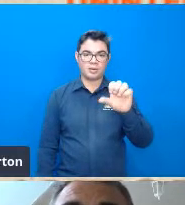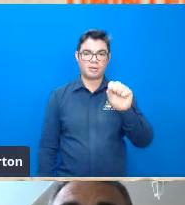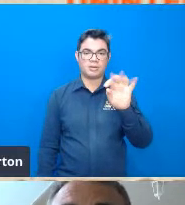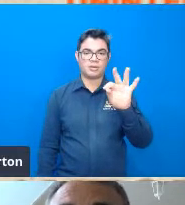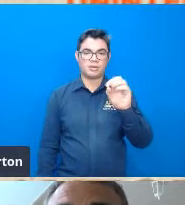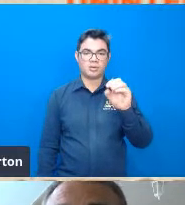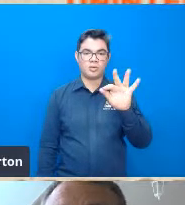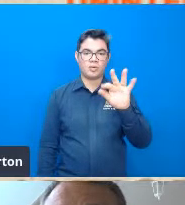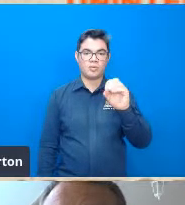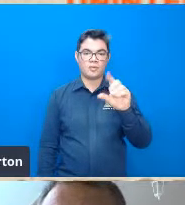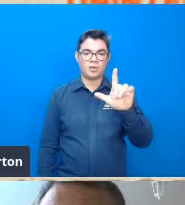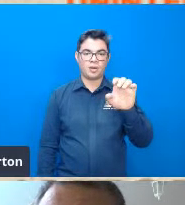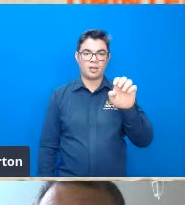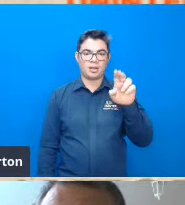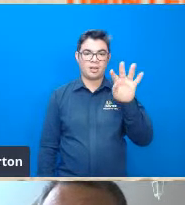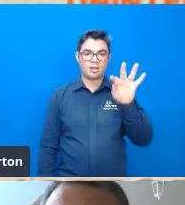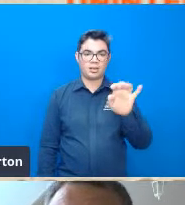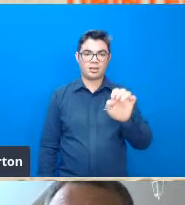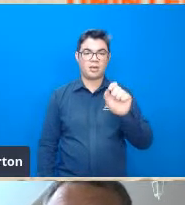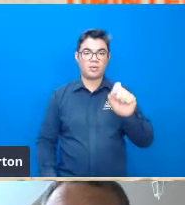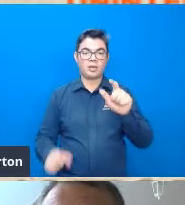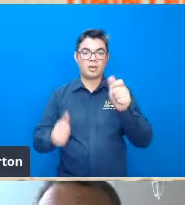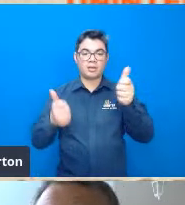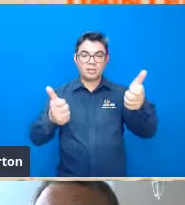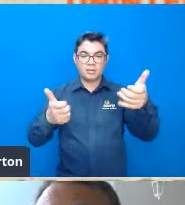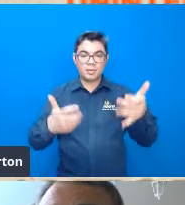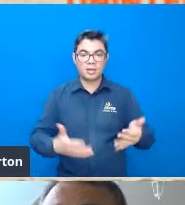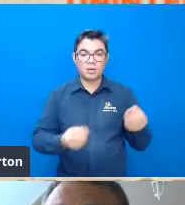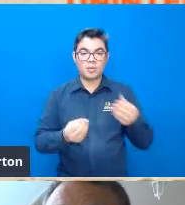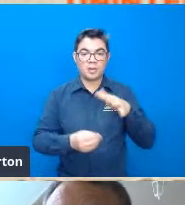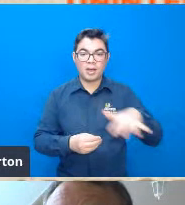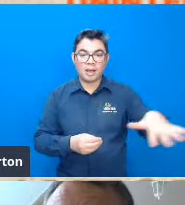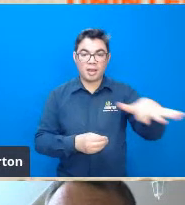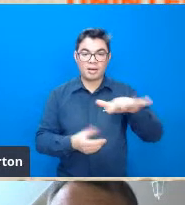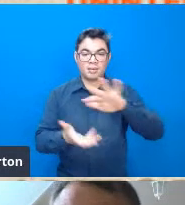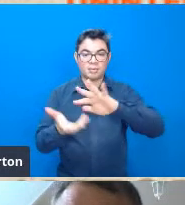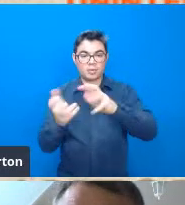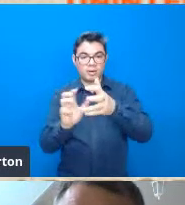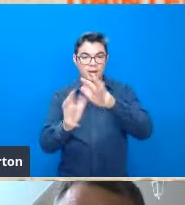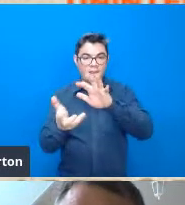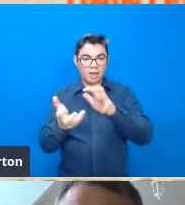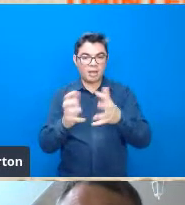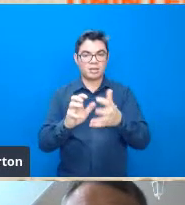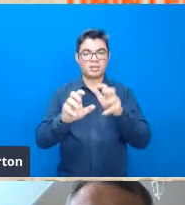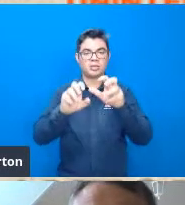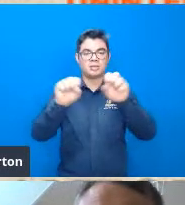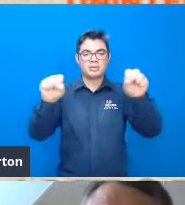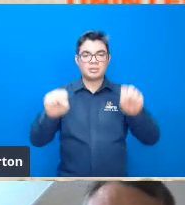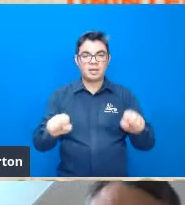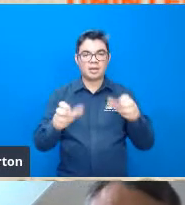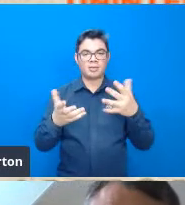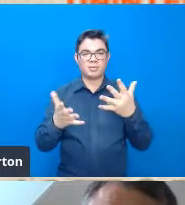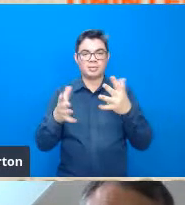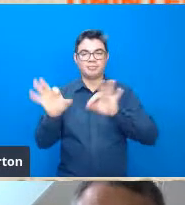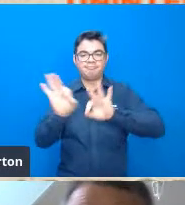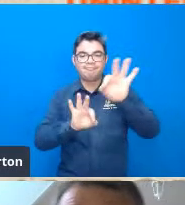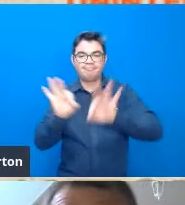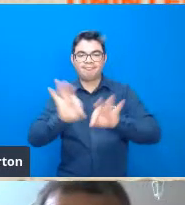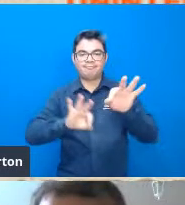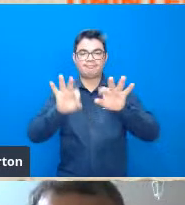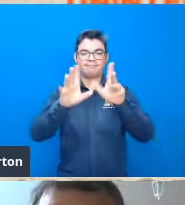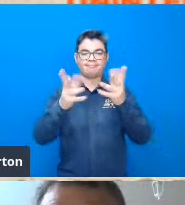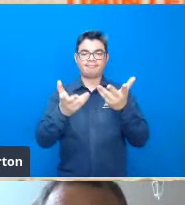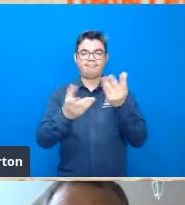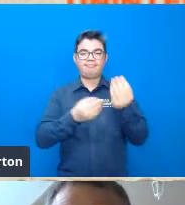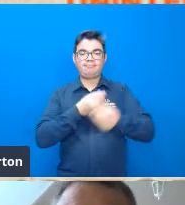ele começa a se aproximar na sua obra mais na área da modelagem de sistemas ambientais então esse livro do Cristofoletti então